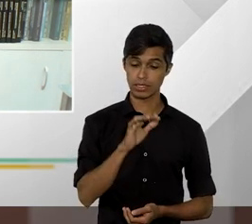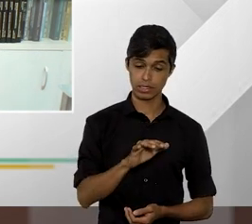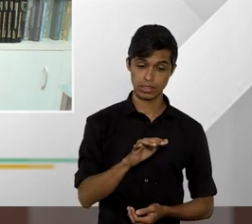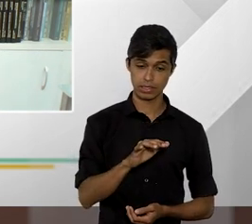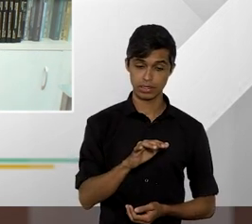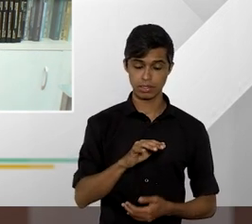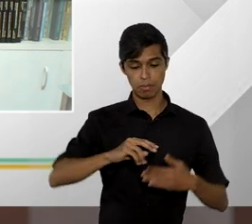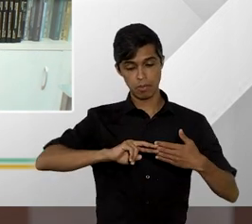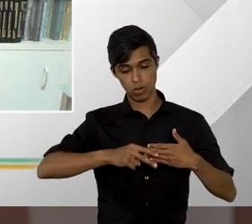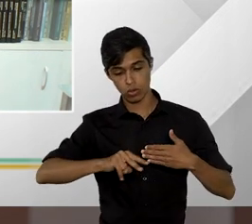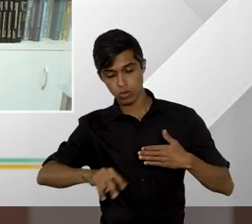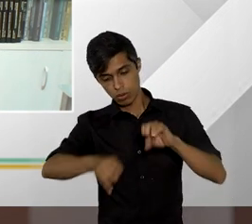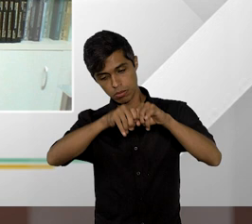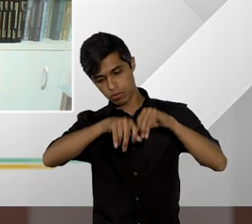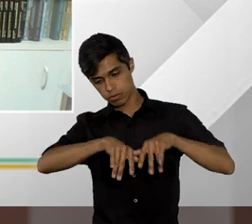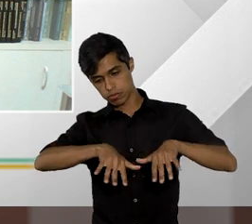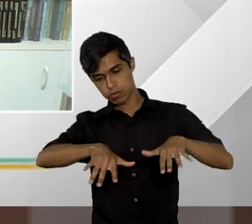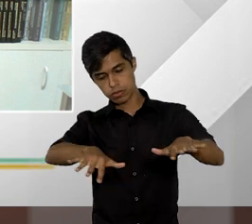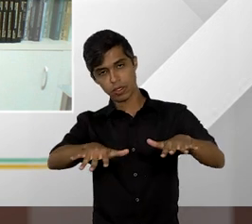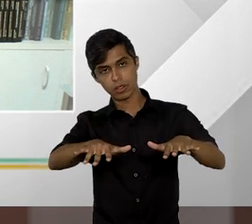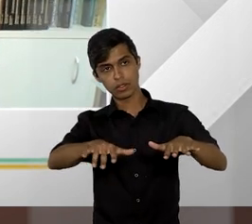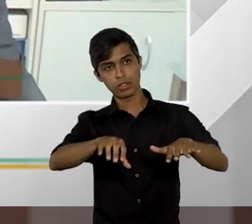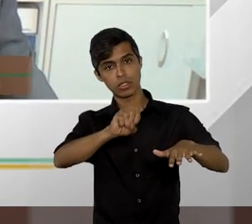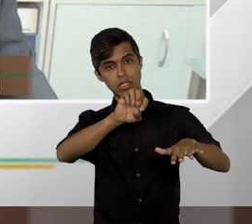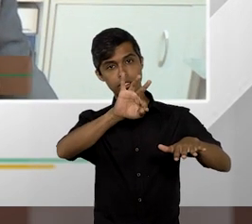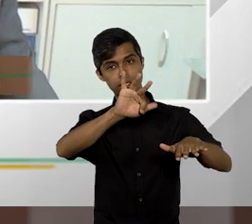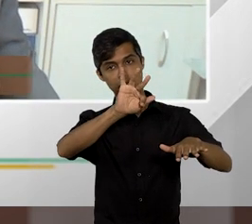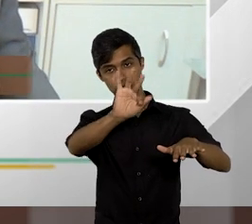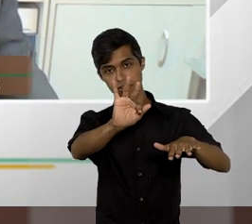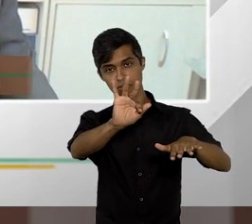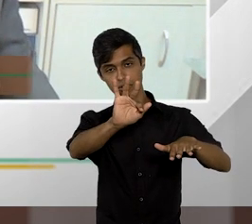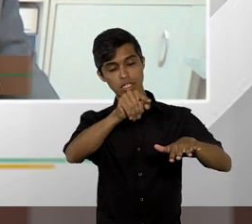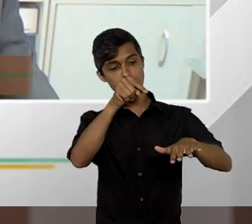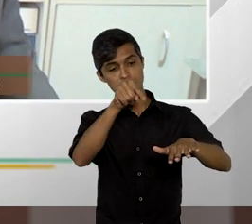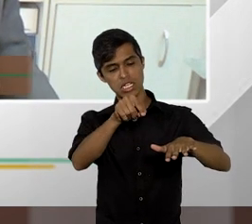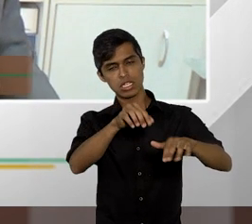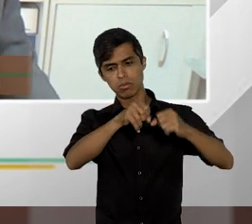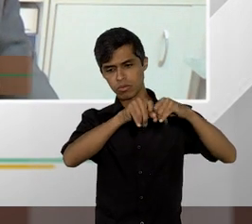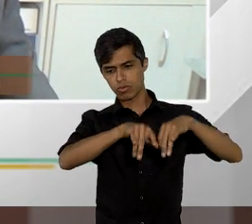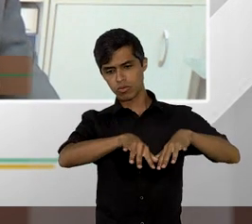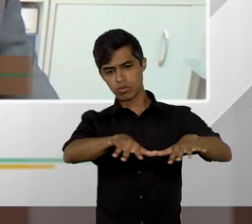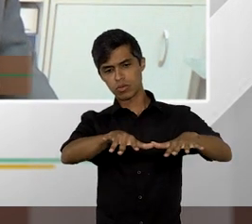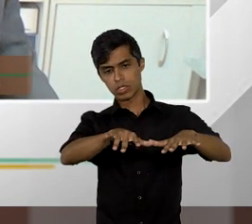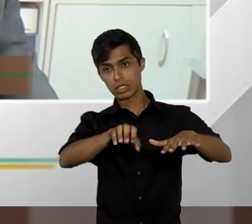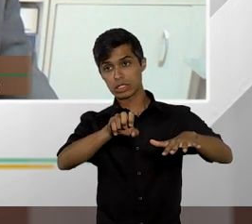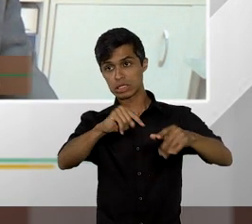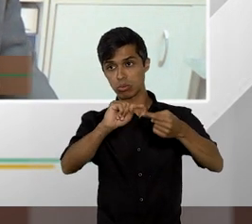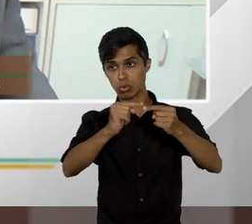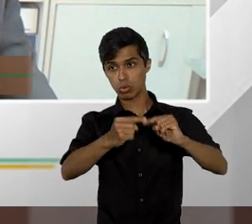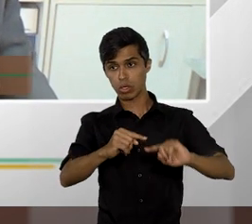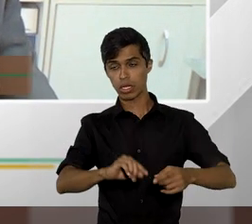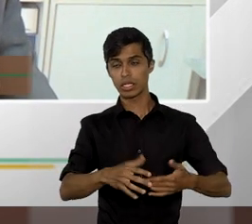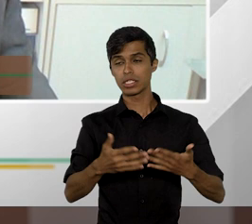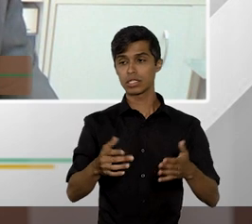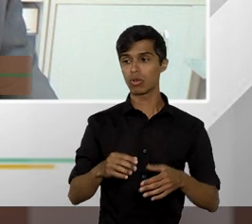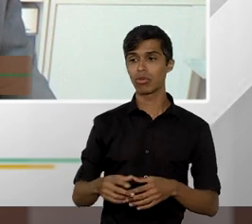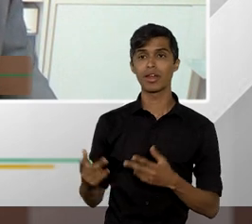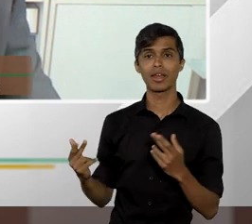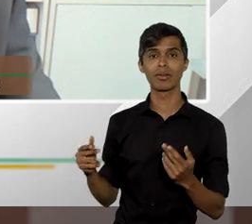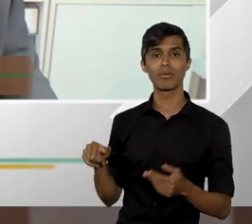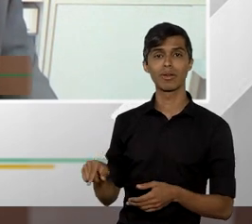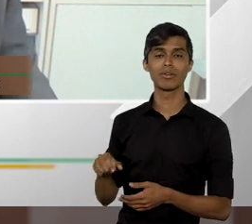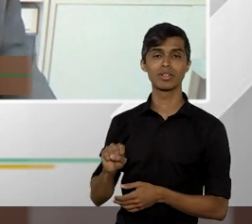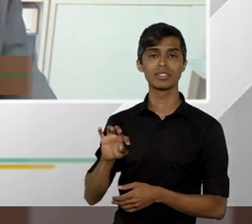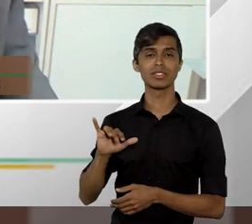esse desdobramento que nós tivemos da repercussão geral no STF vem na verdade a densificar o objetivo da repercussão geral que